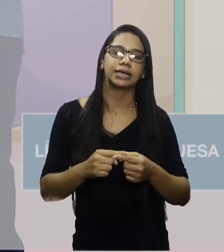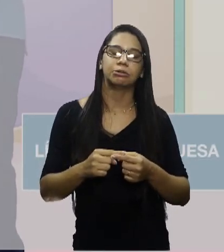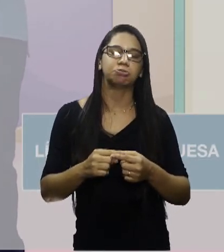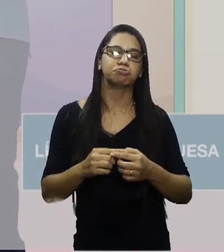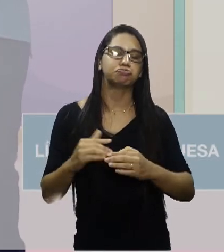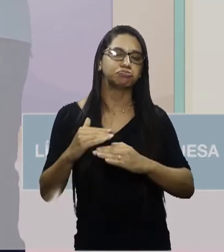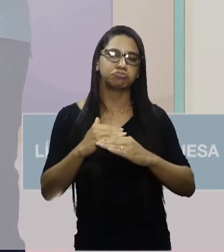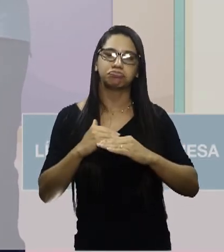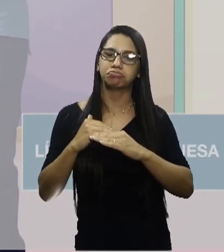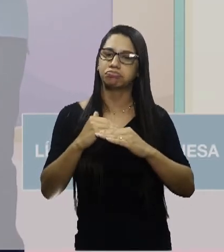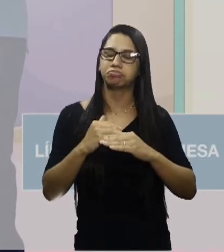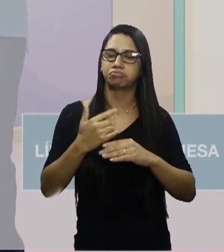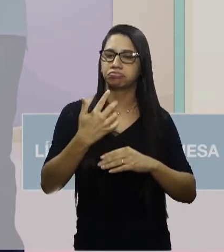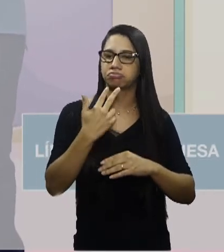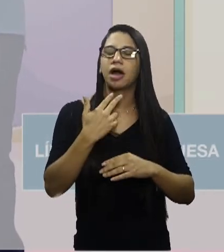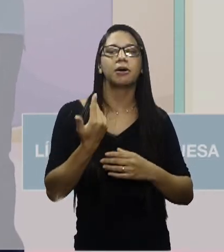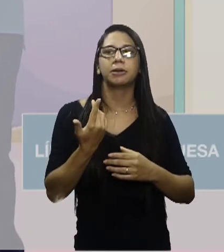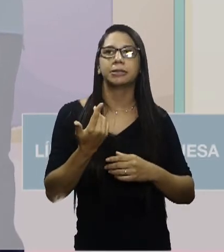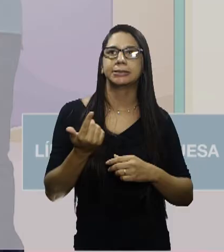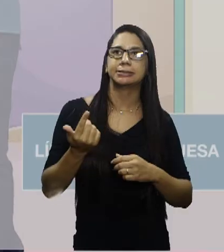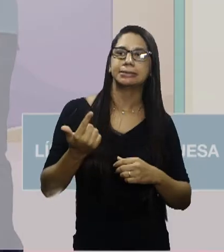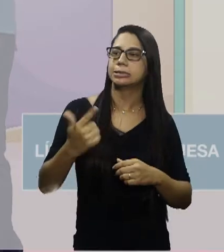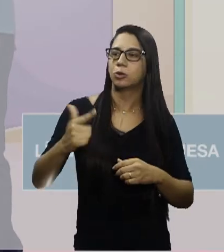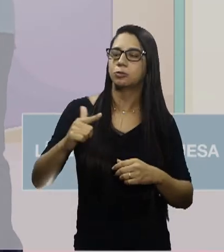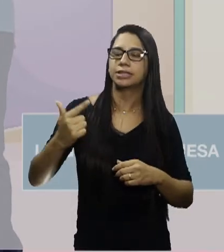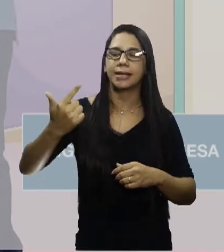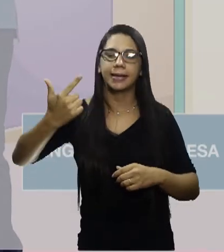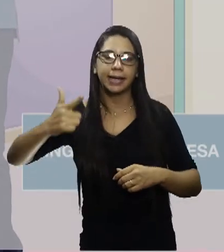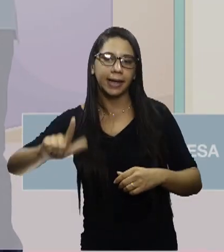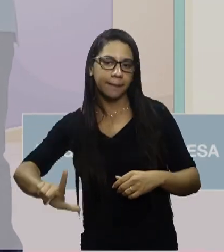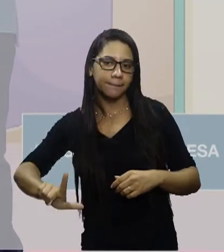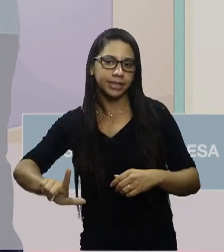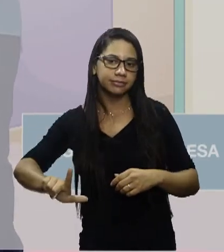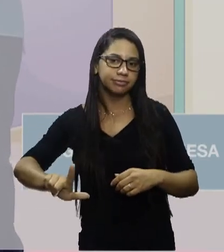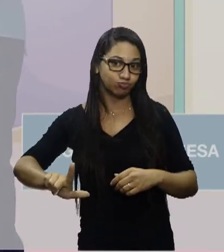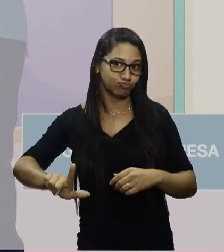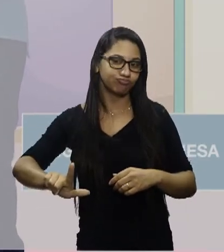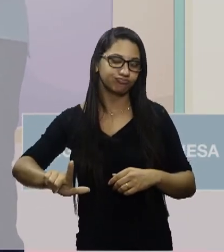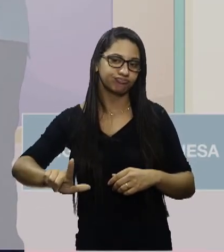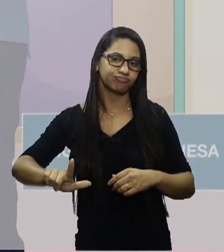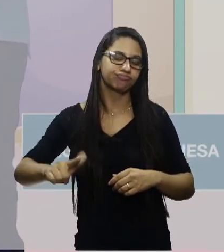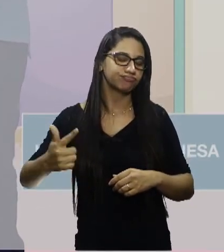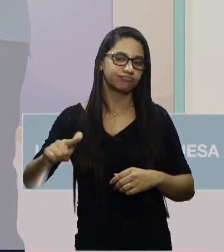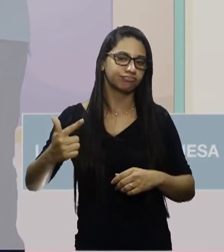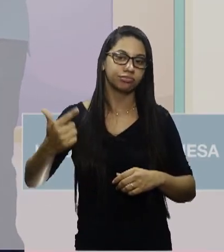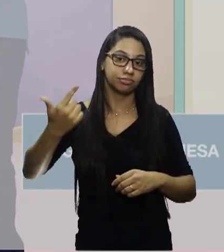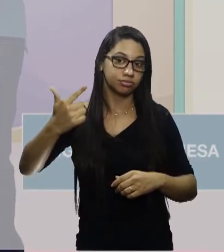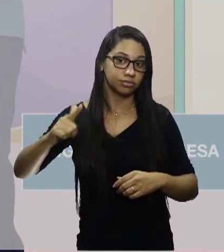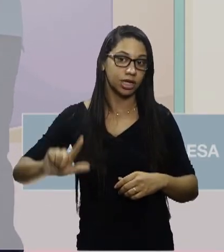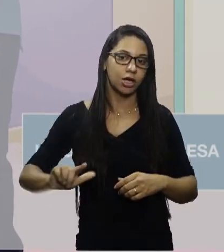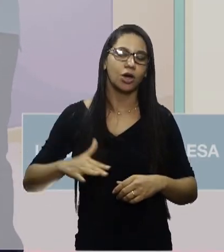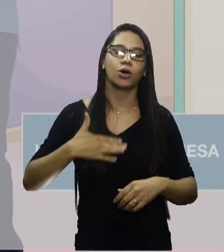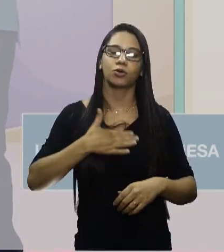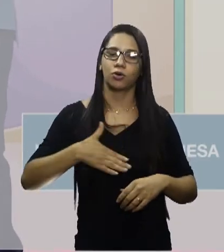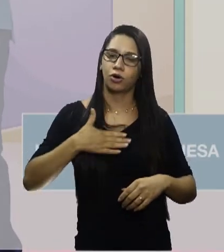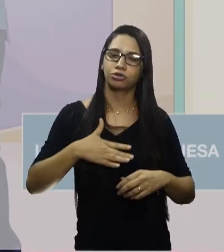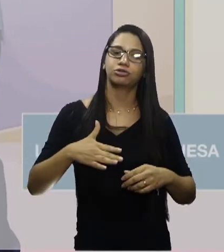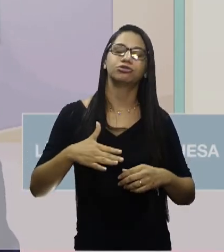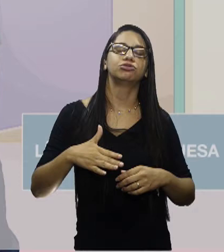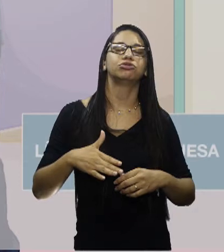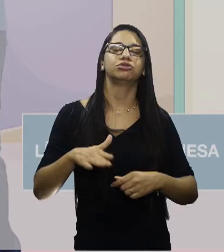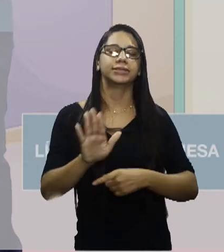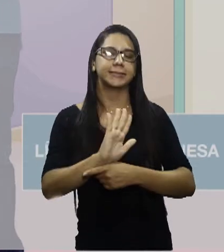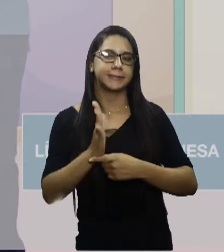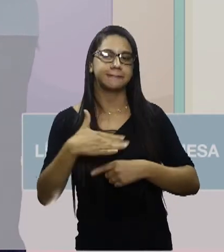língua. A gente tem uma economia. Então, para não ter repetição, gosto de cinema, bem com gosto de